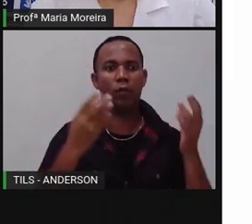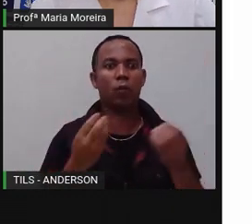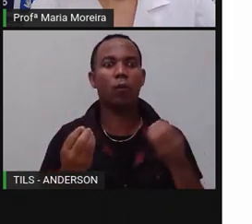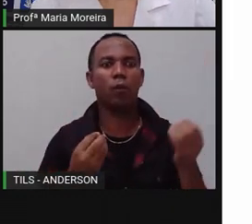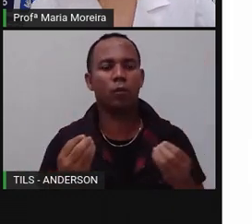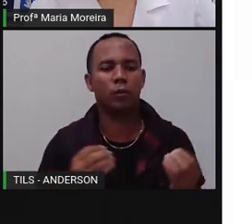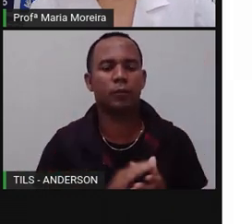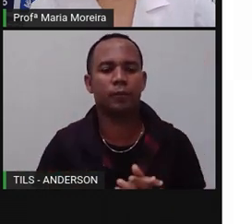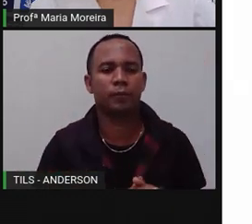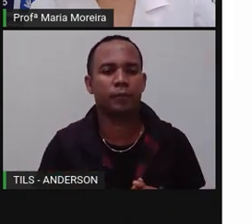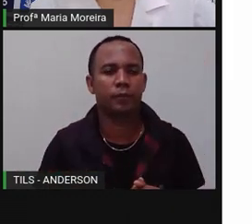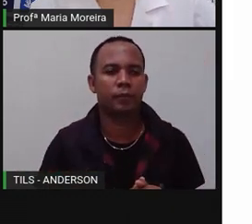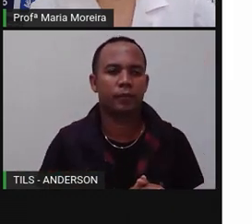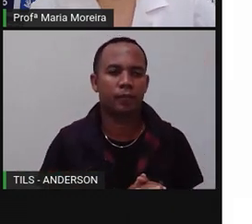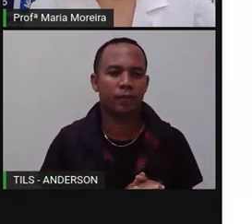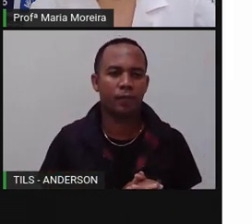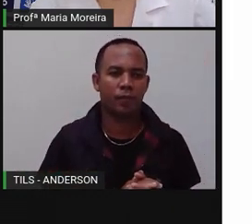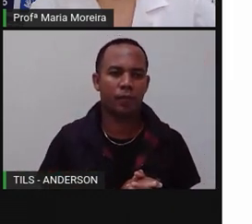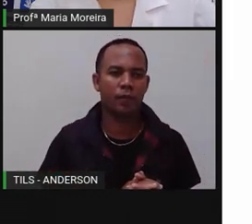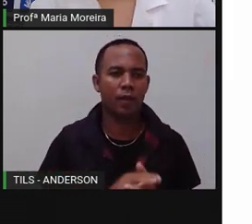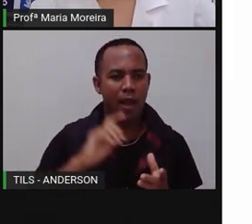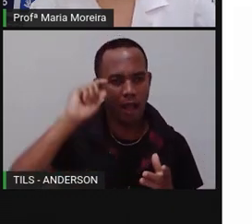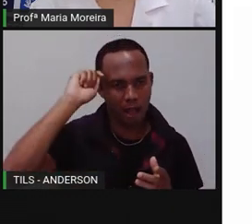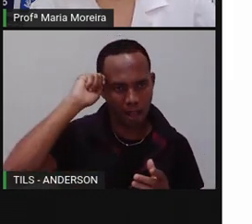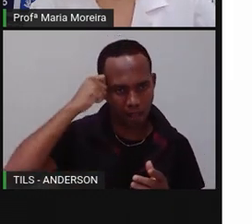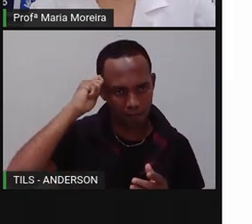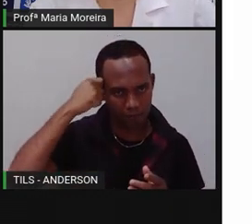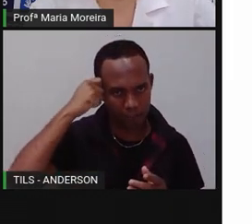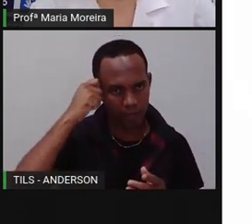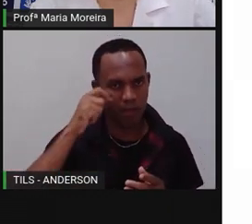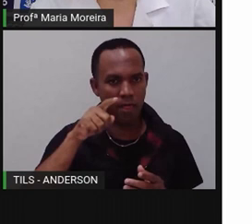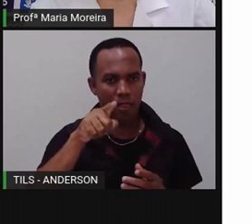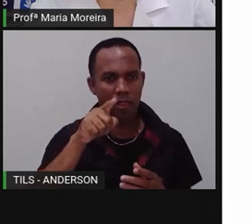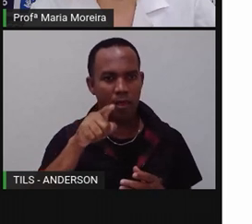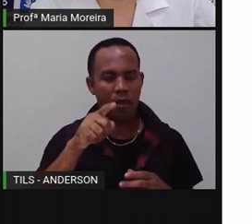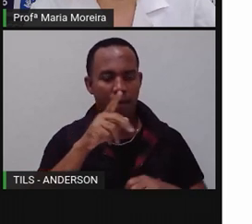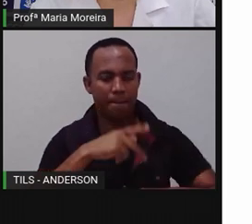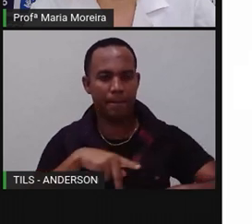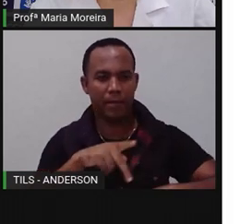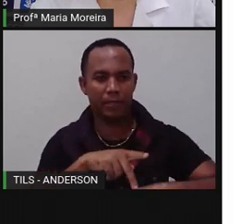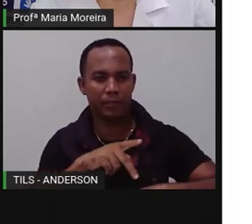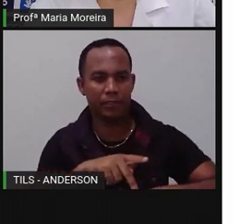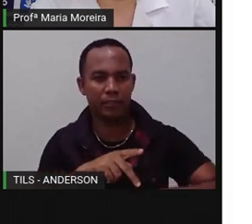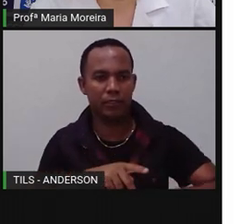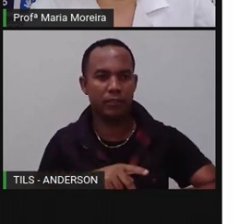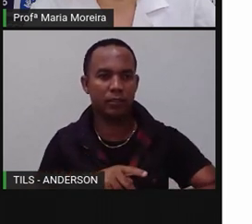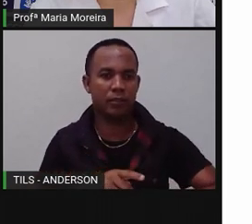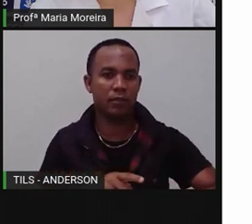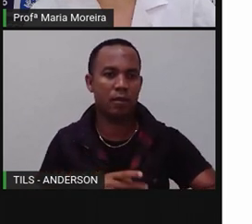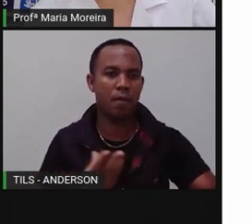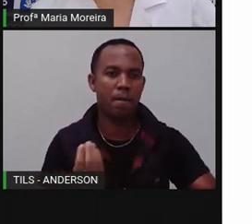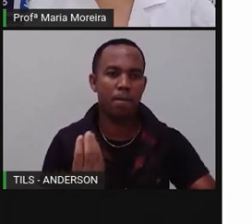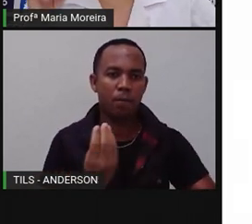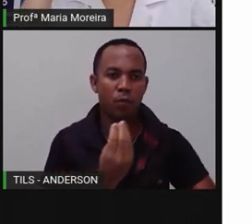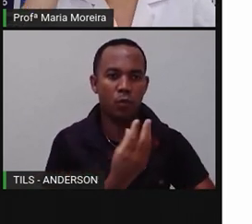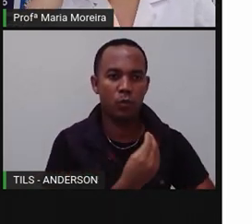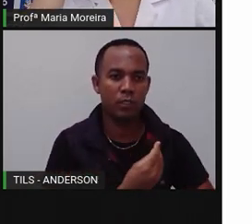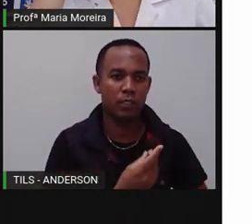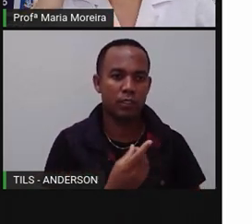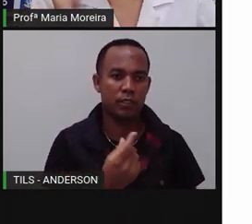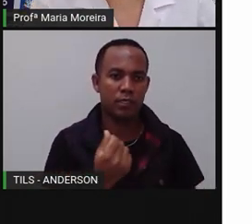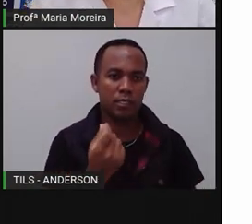muito. Angola e África do Sul são os países com o maior produto interno bruto. Ou seja,